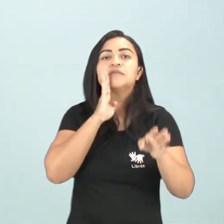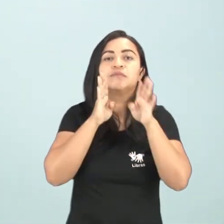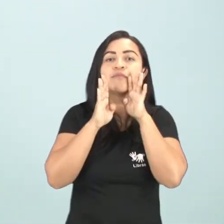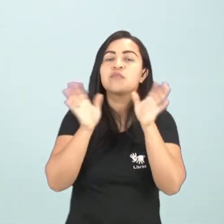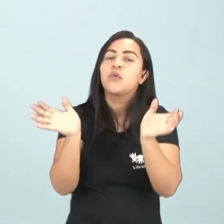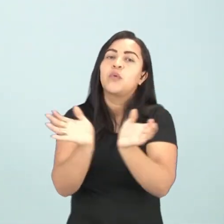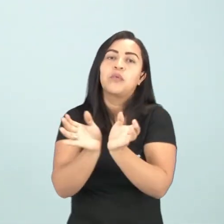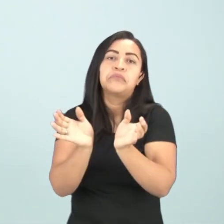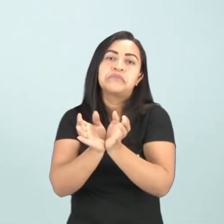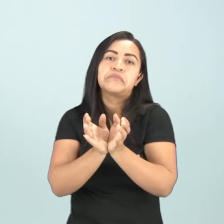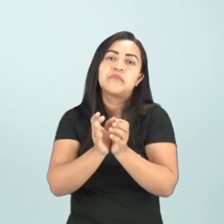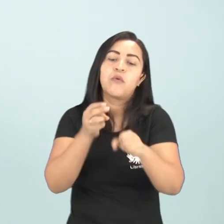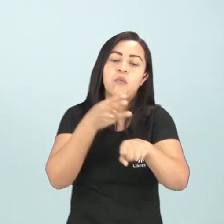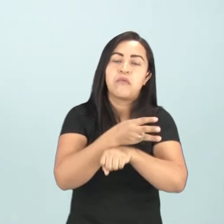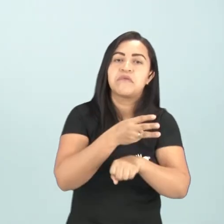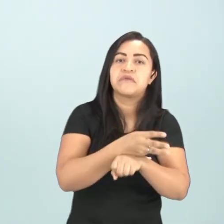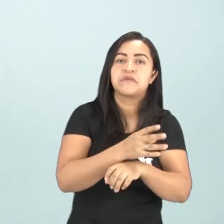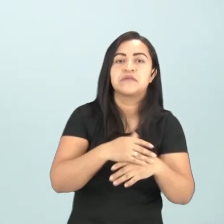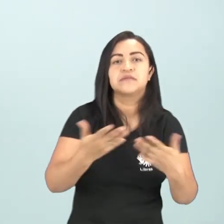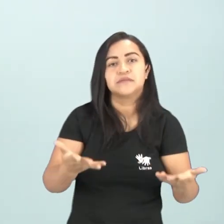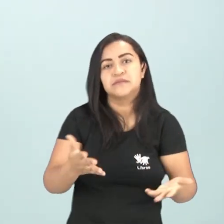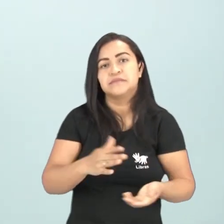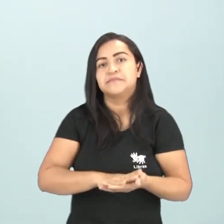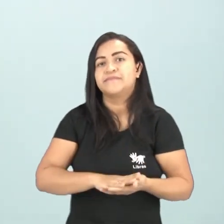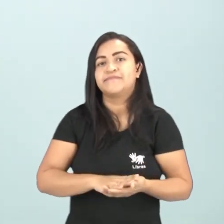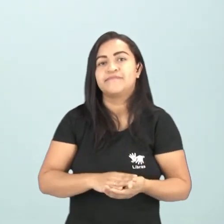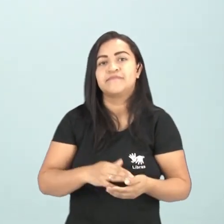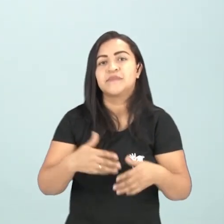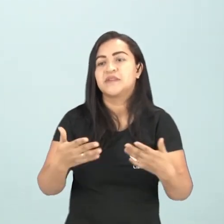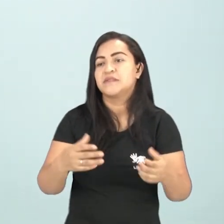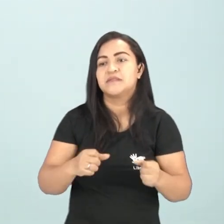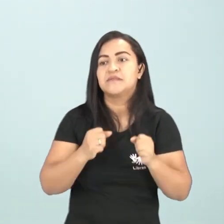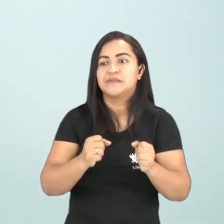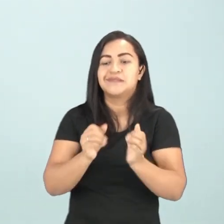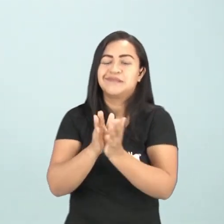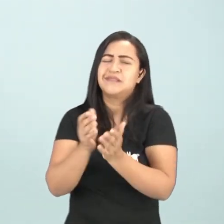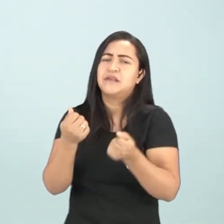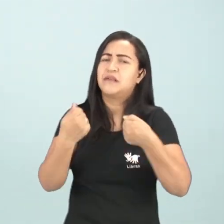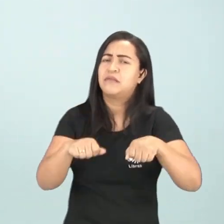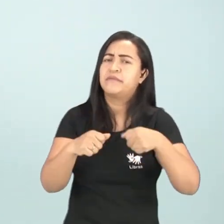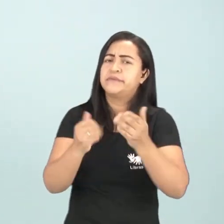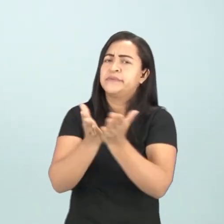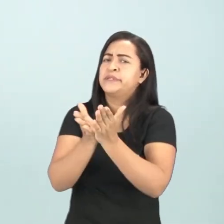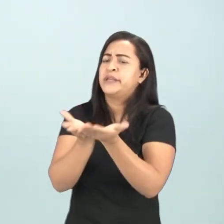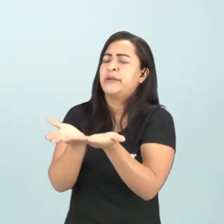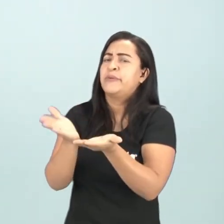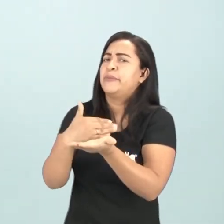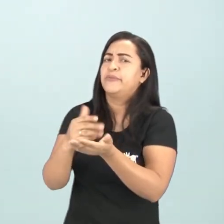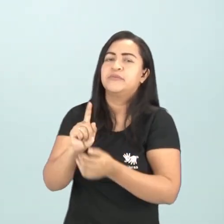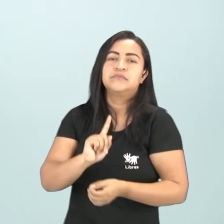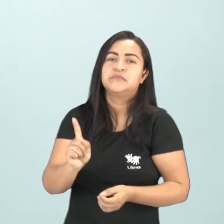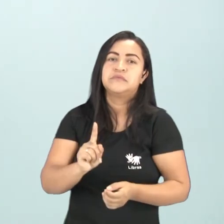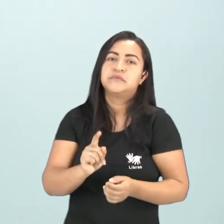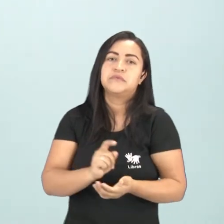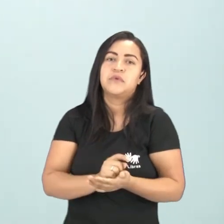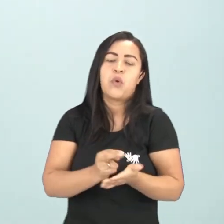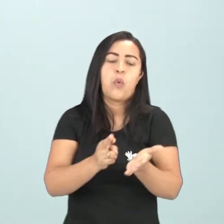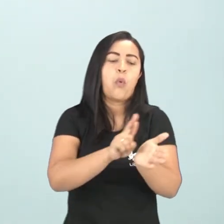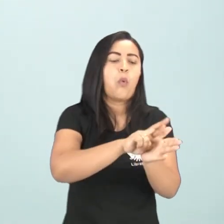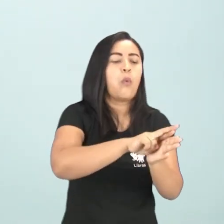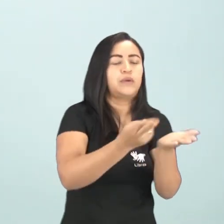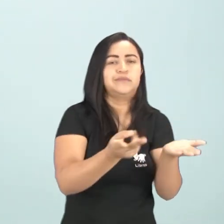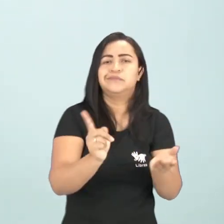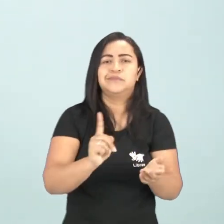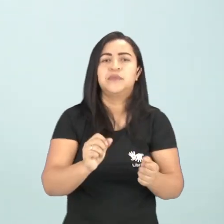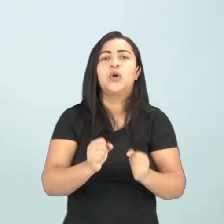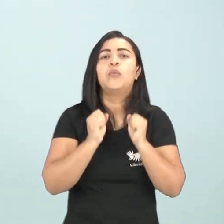você vai escolher um foco, tá? Não precisa ser produzir um livro ou ir atrás de uma revista para fazer isso, tá